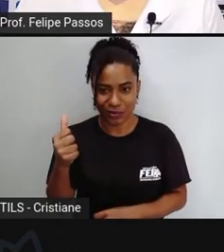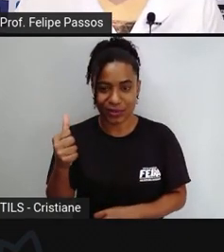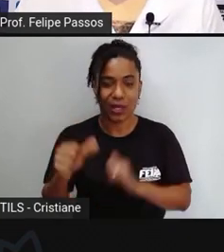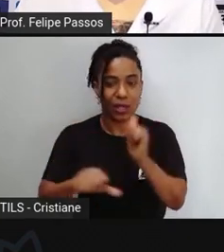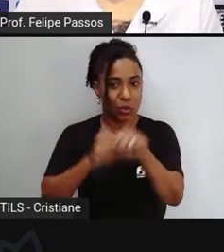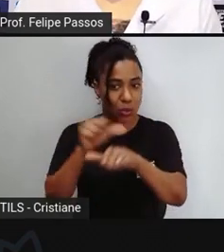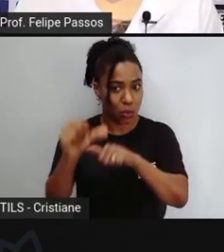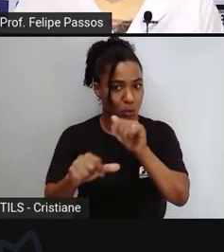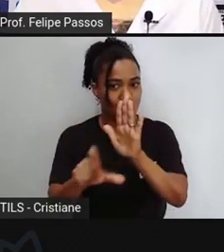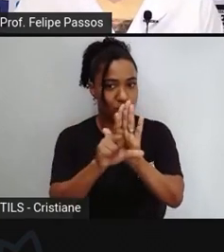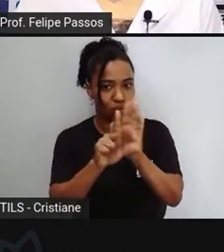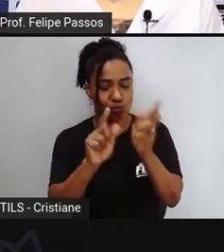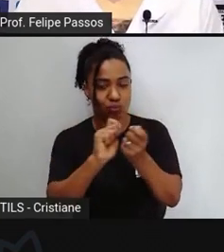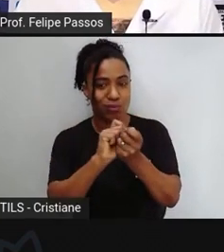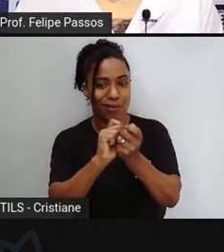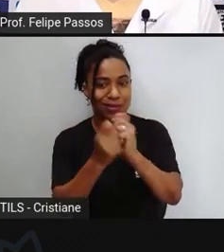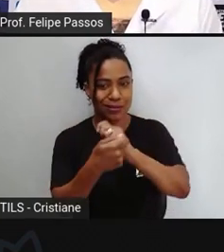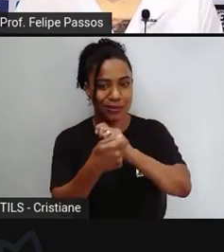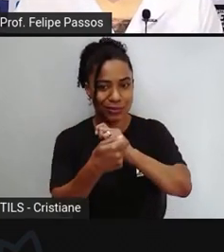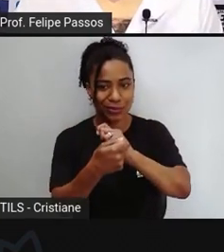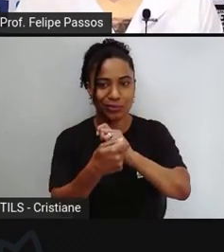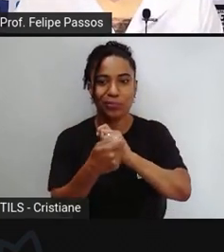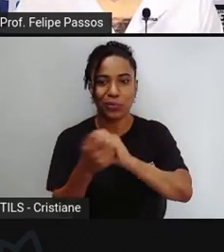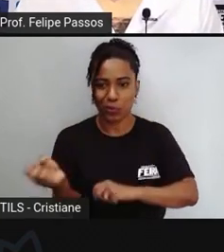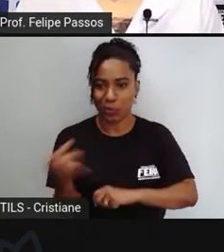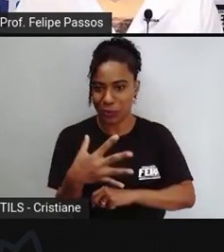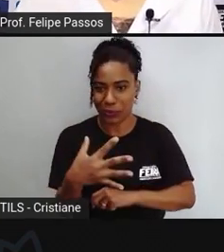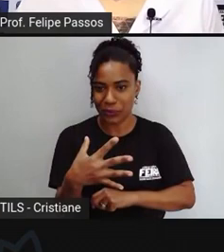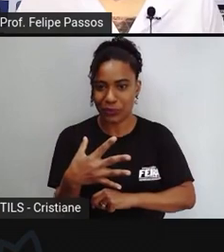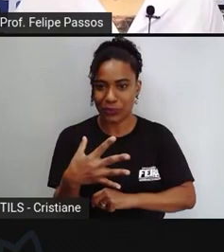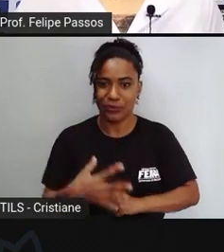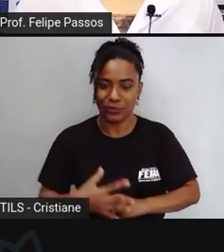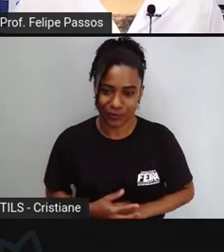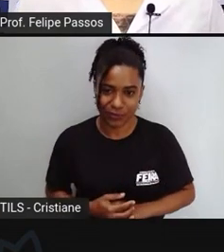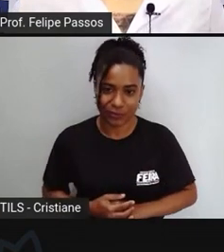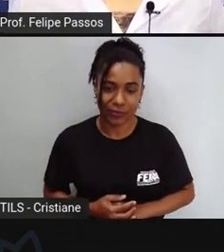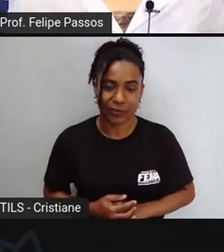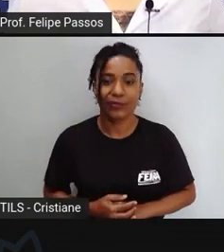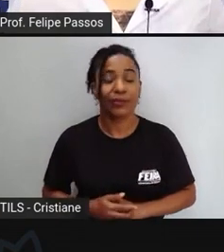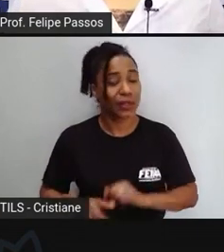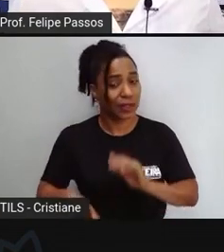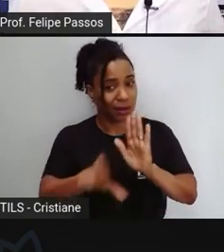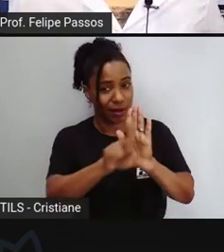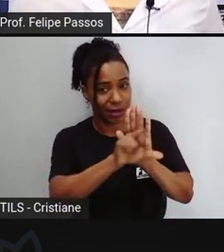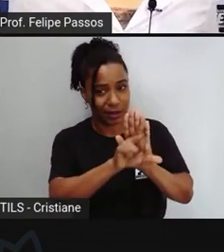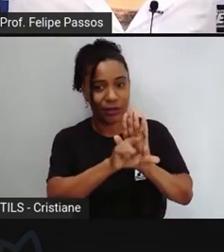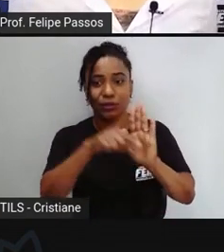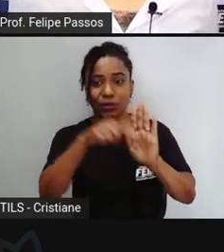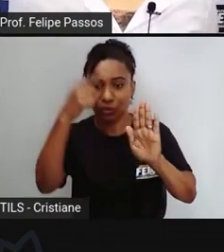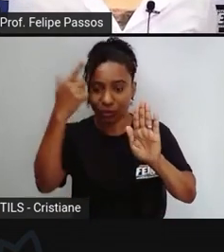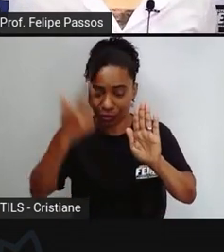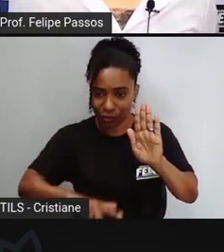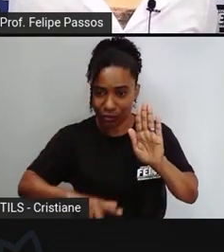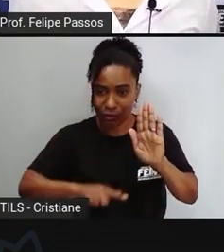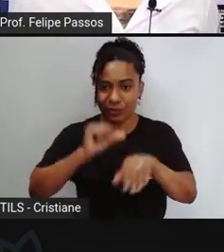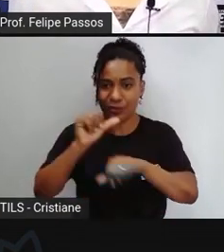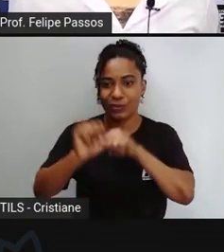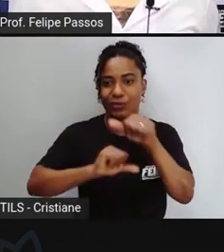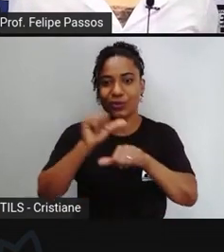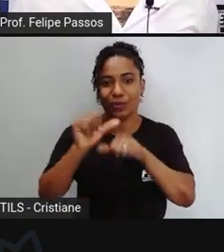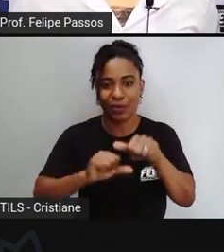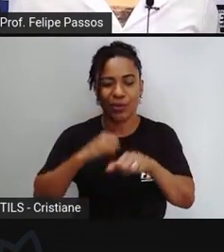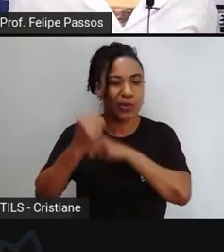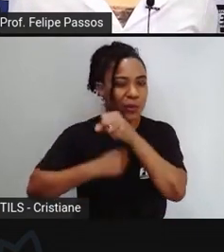atualmente a lei foi novamente atualizada em